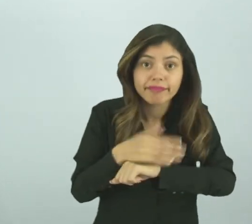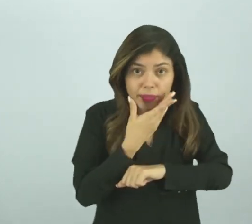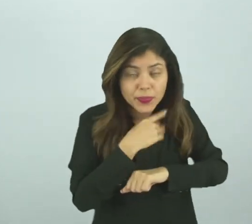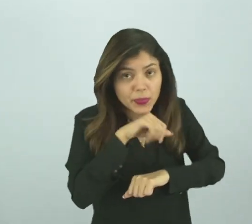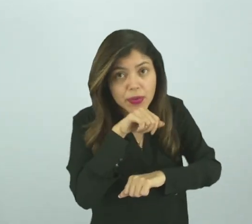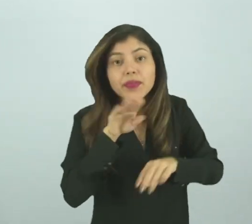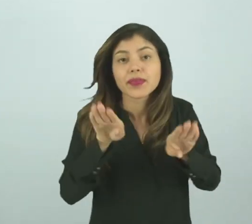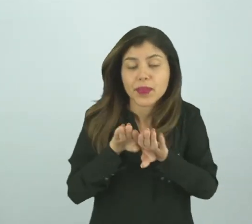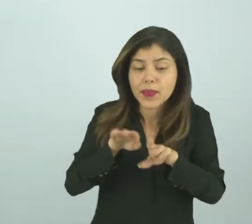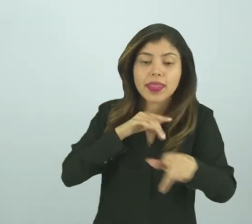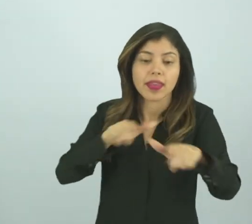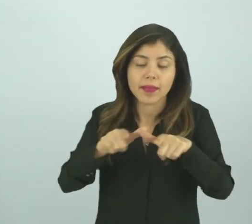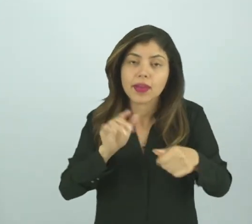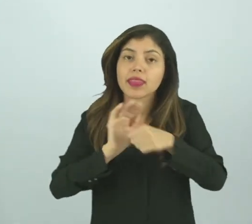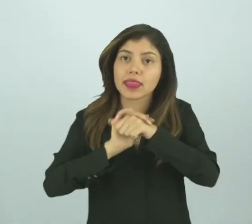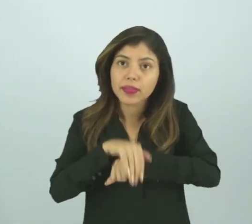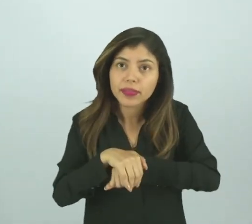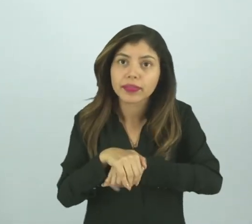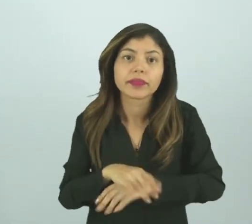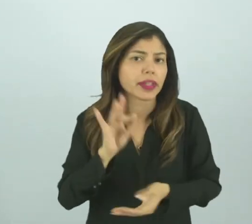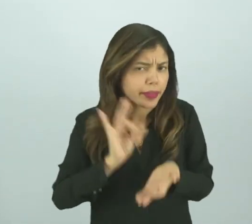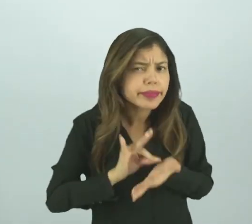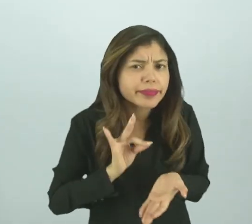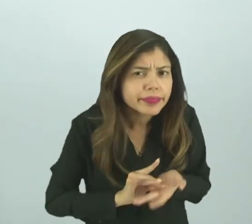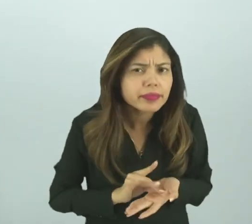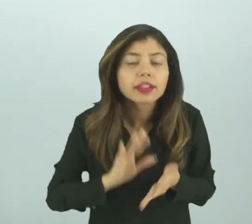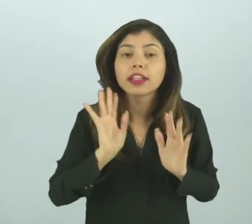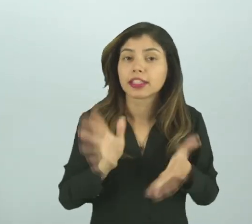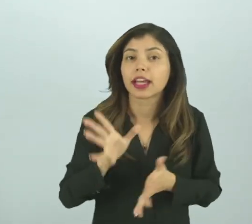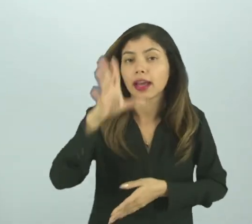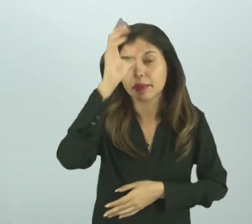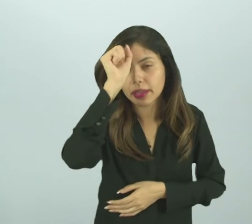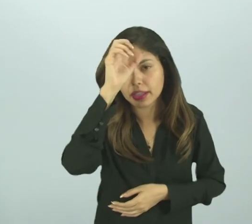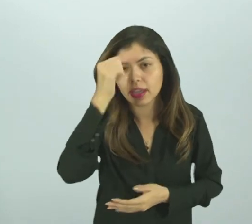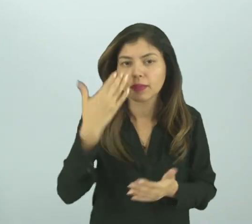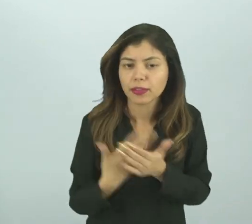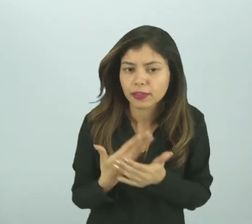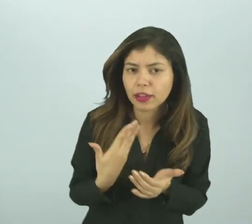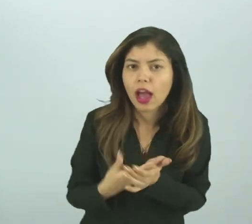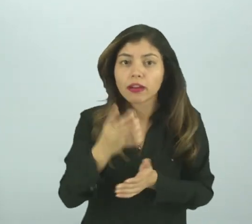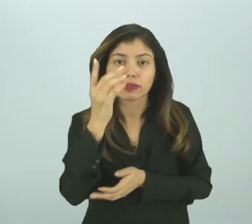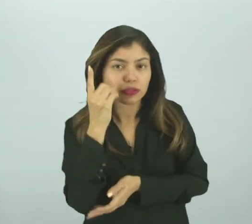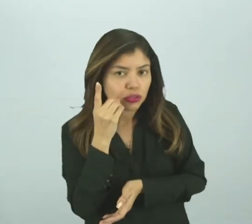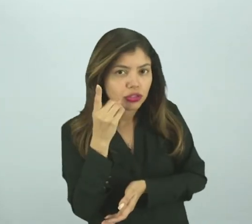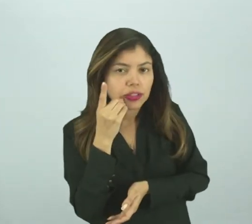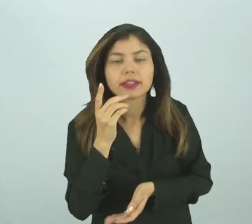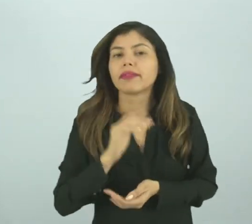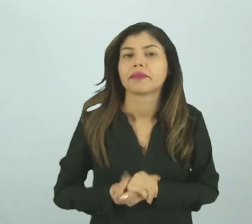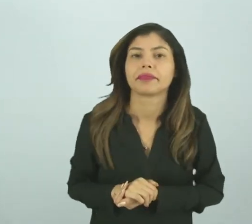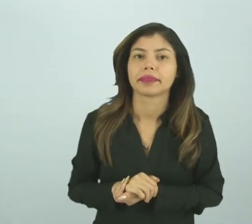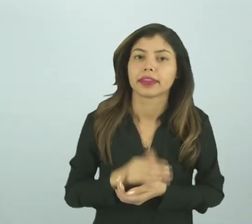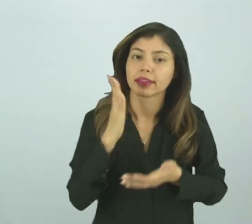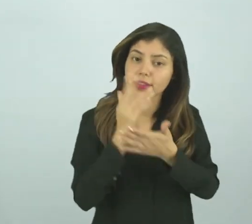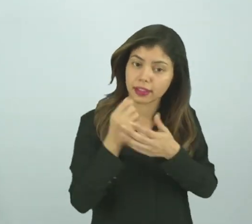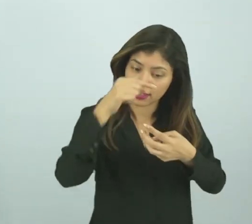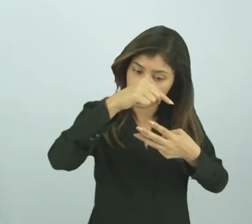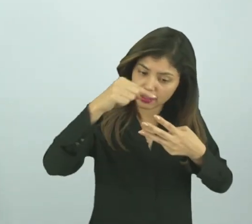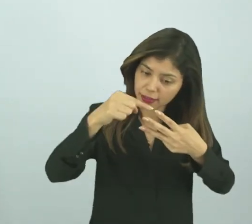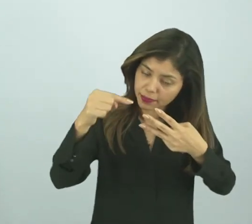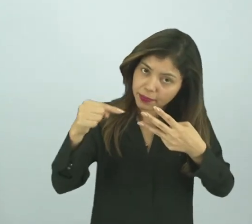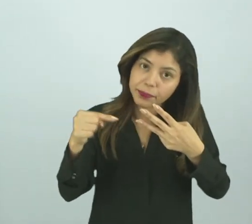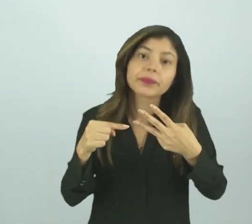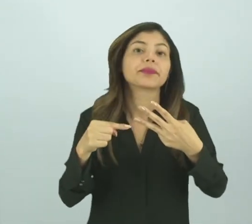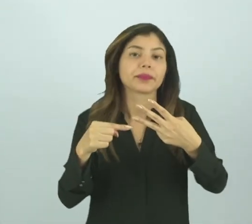não é verdade? Então, nós já estudamos, já aprendemos que o nosso dia, ele se divide em três